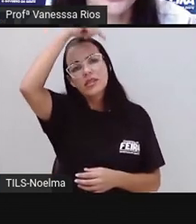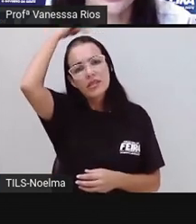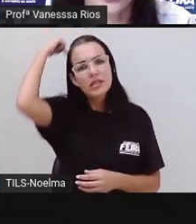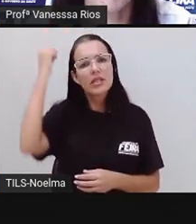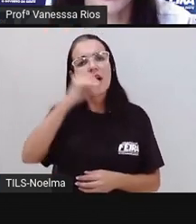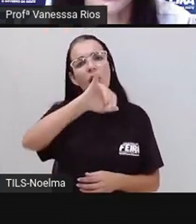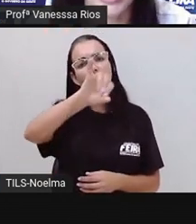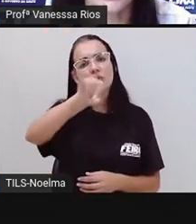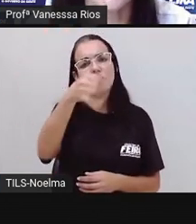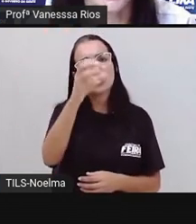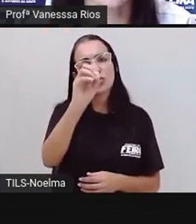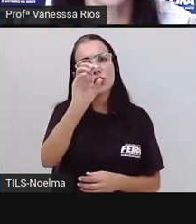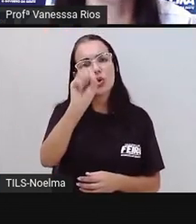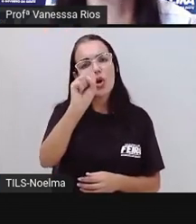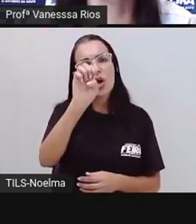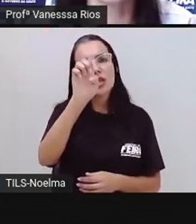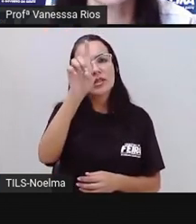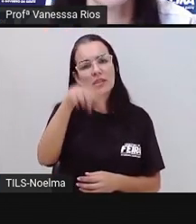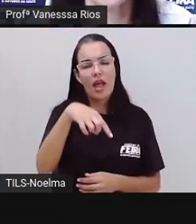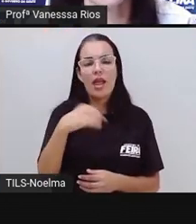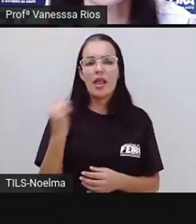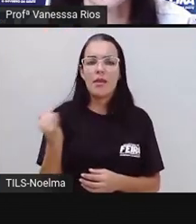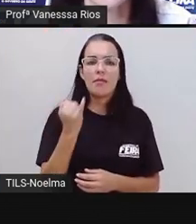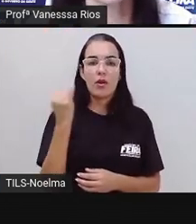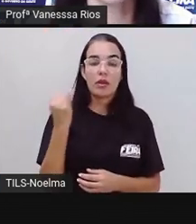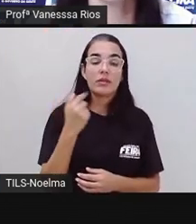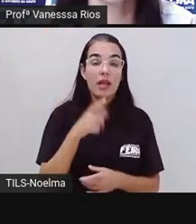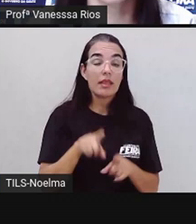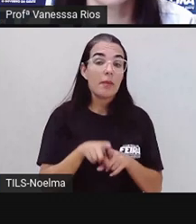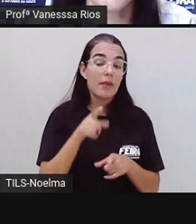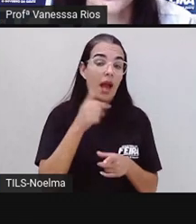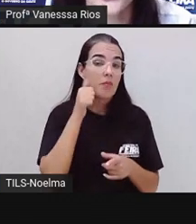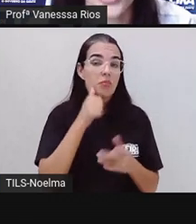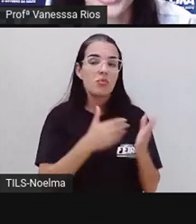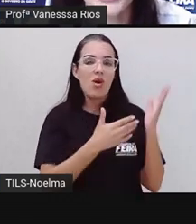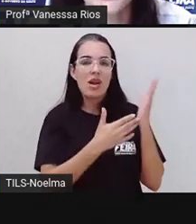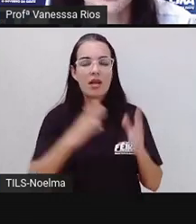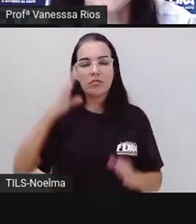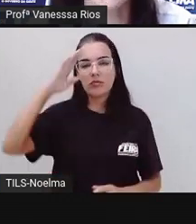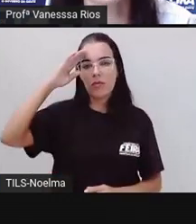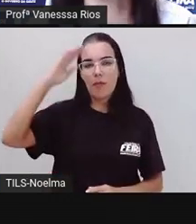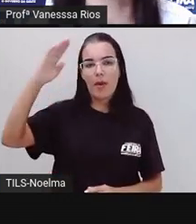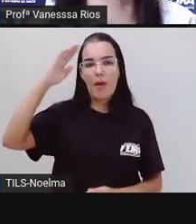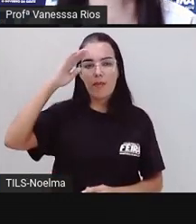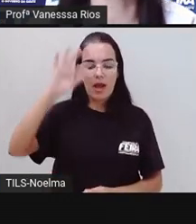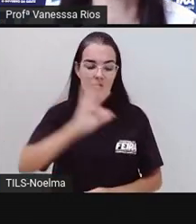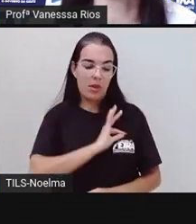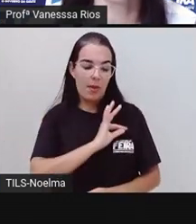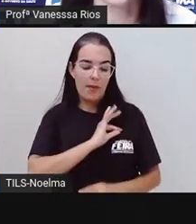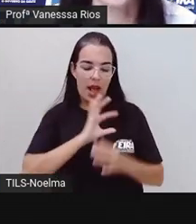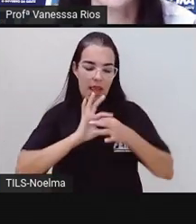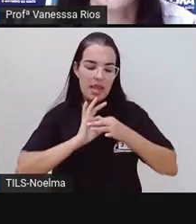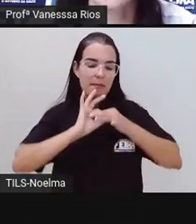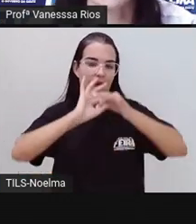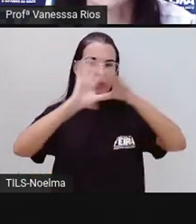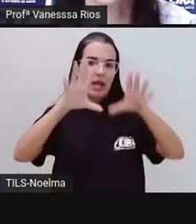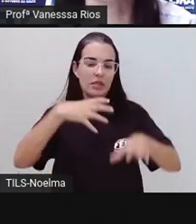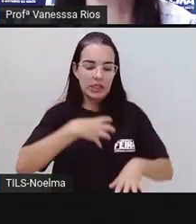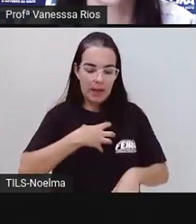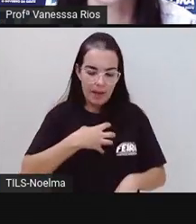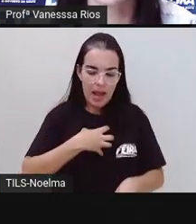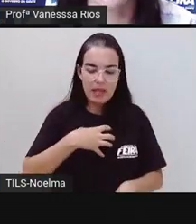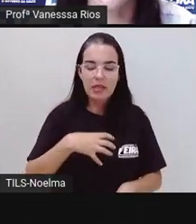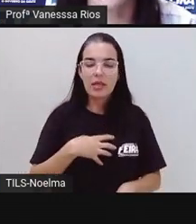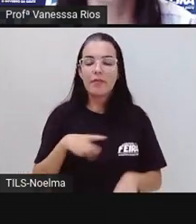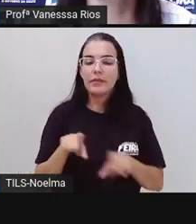pessoa esse nome foi dado, a importância que Maria Quitéria teve para a história da independência da Bahia, para a história da independência